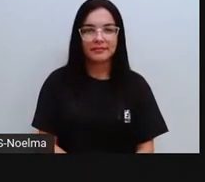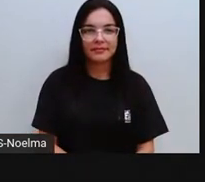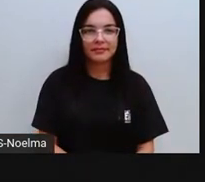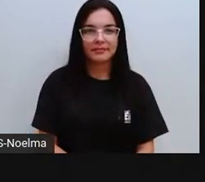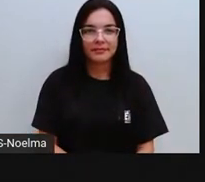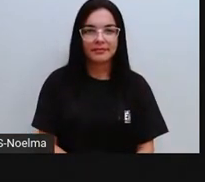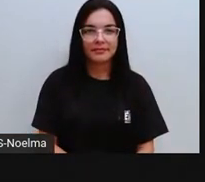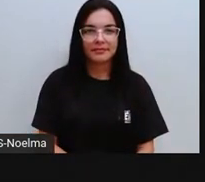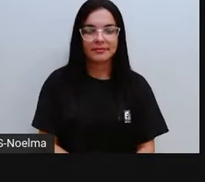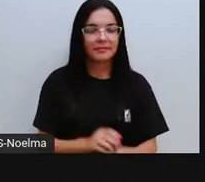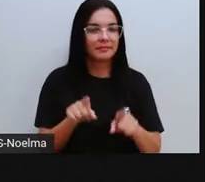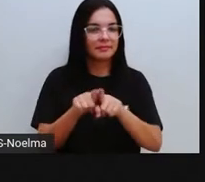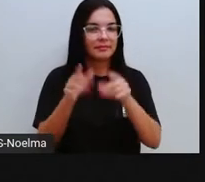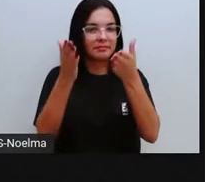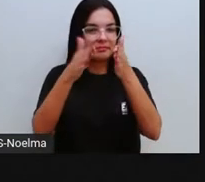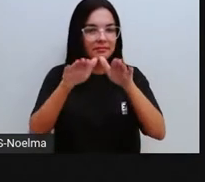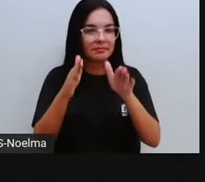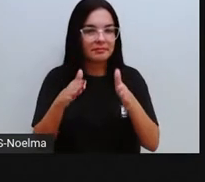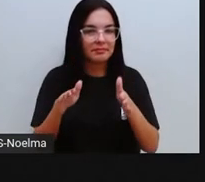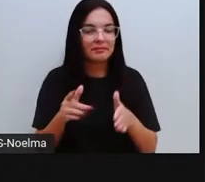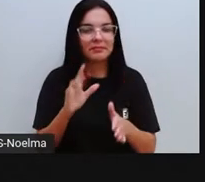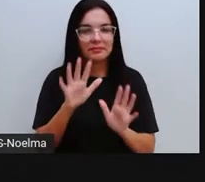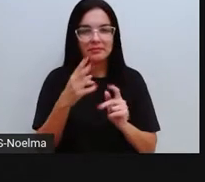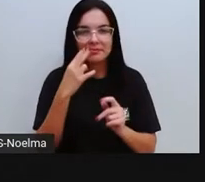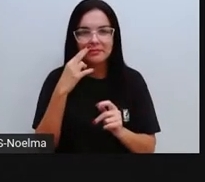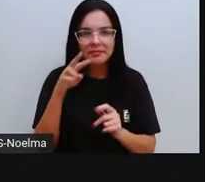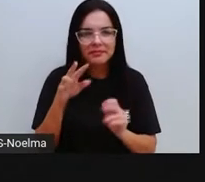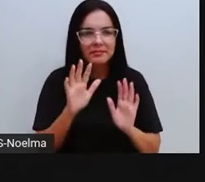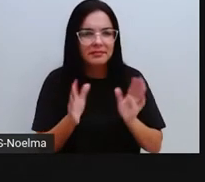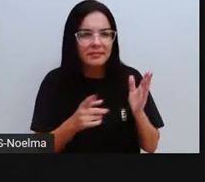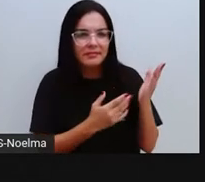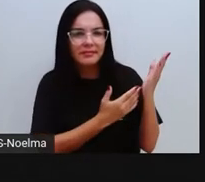Então, vocês já viram, segundo ano, essas imagens aí?